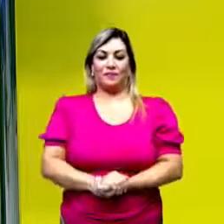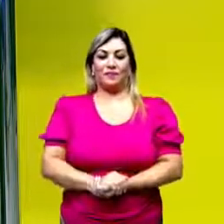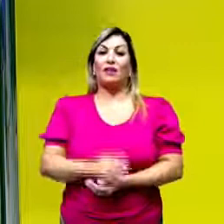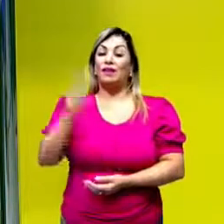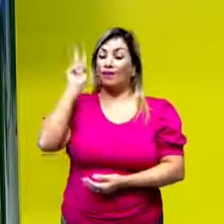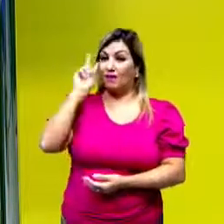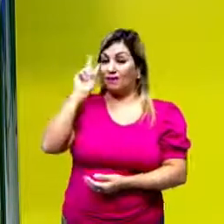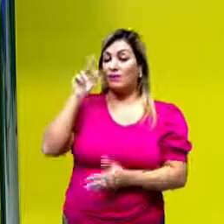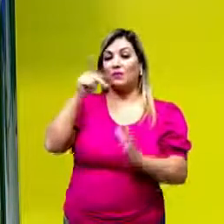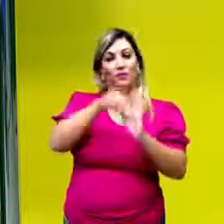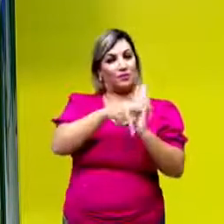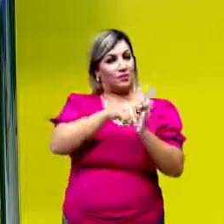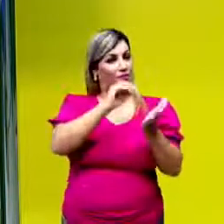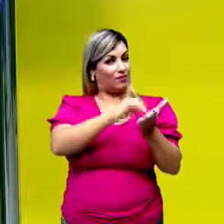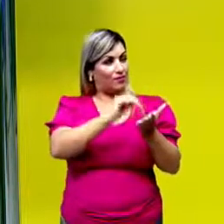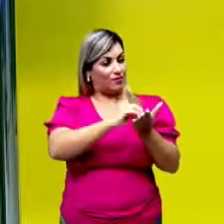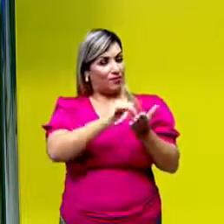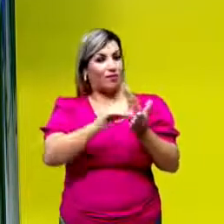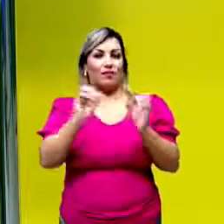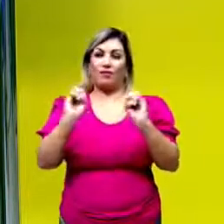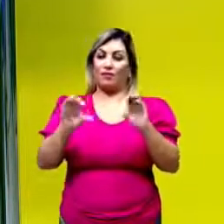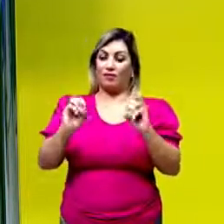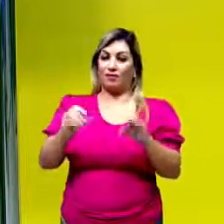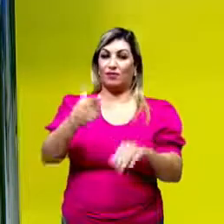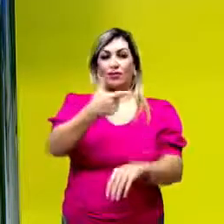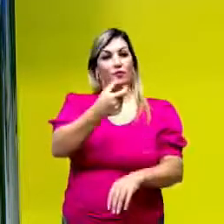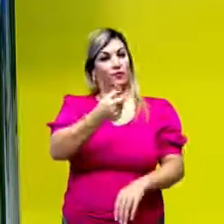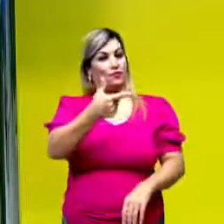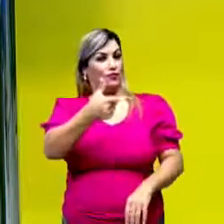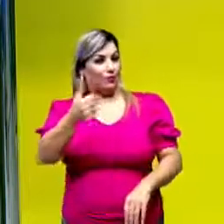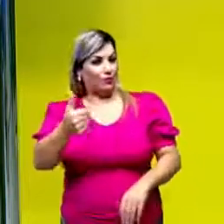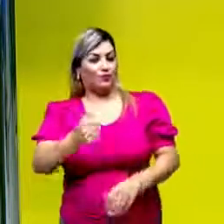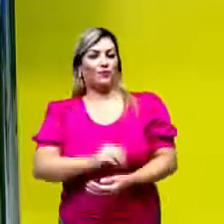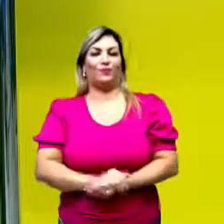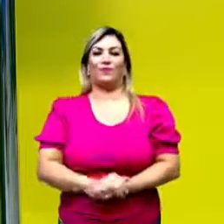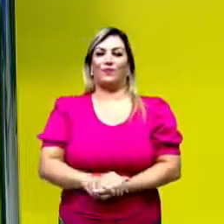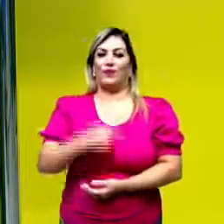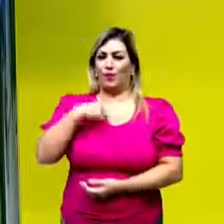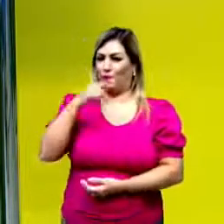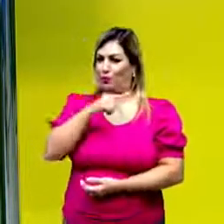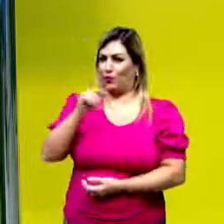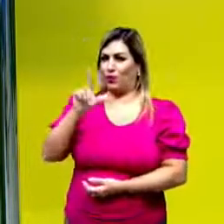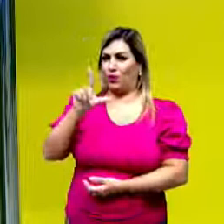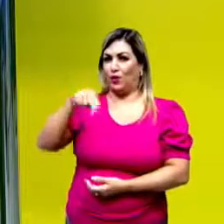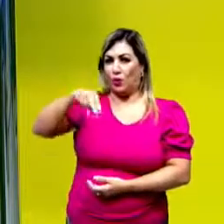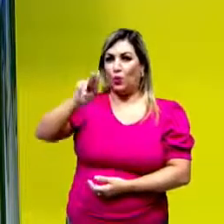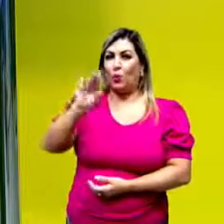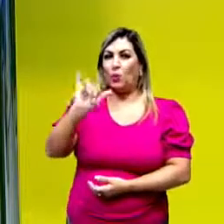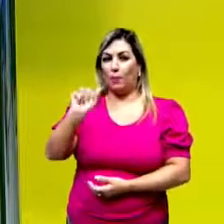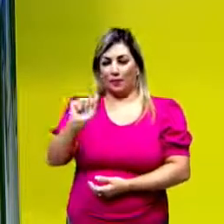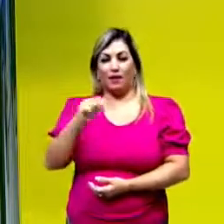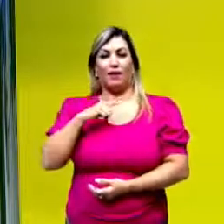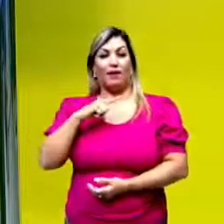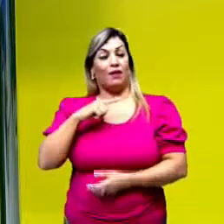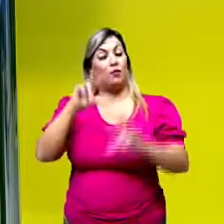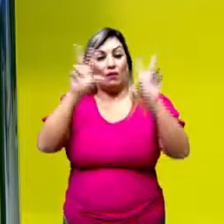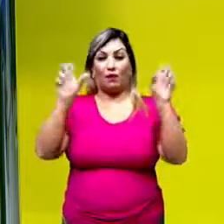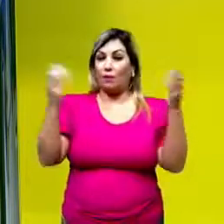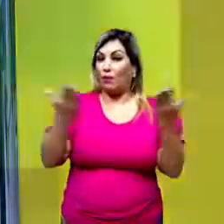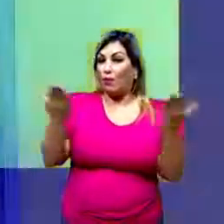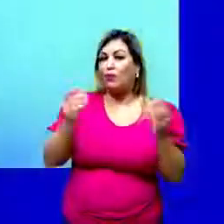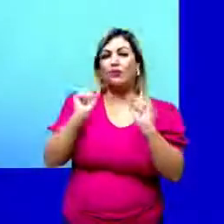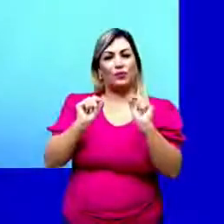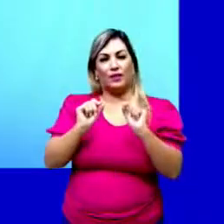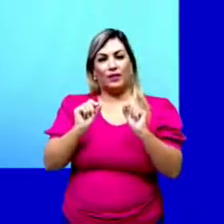Lembrando que esse é o Projeto Se Educa em Ação 2021. Sou a professora Núbia Pontes e o tema da aula de